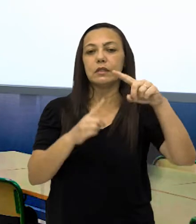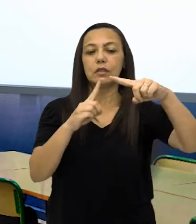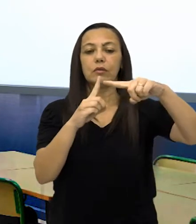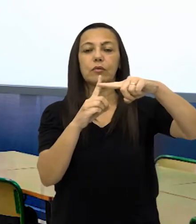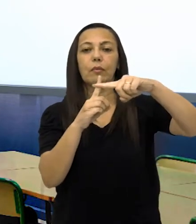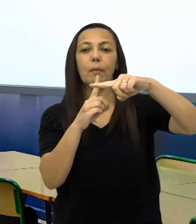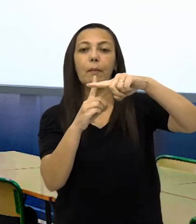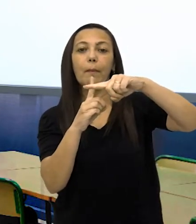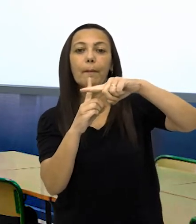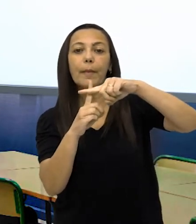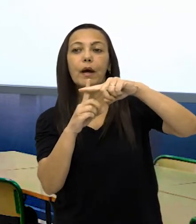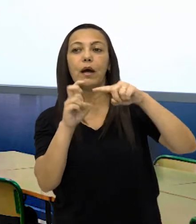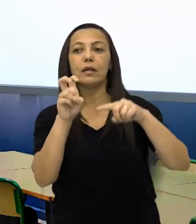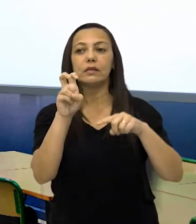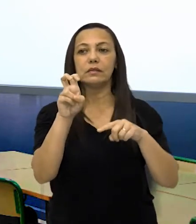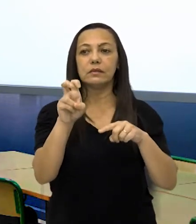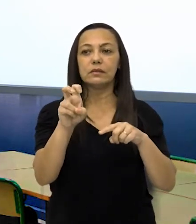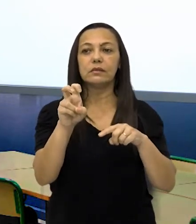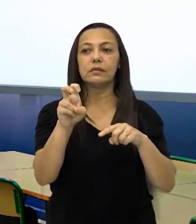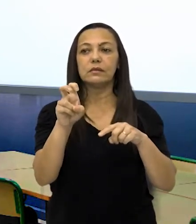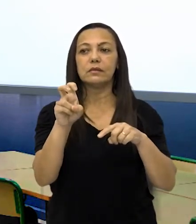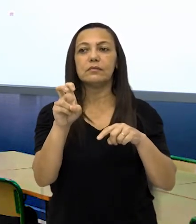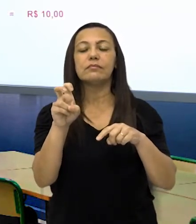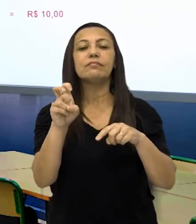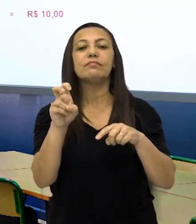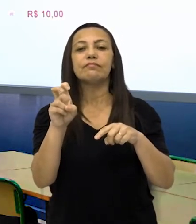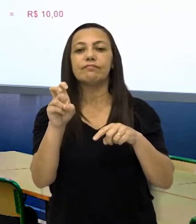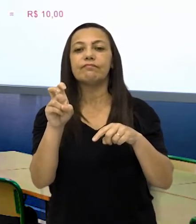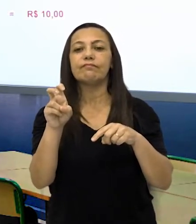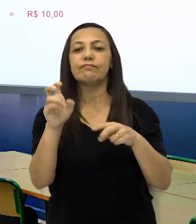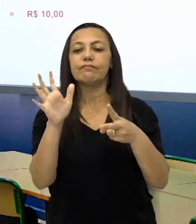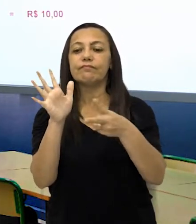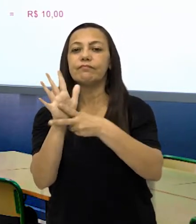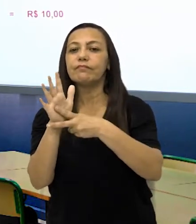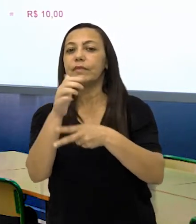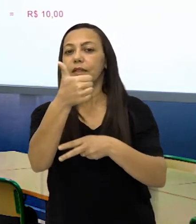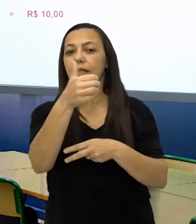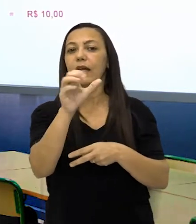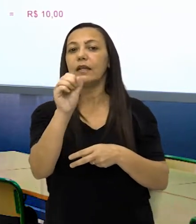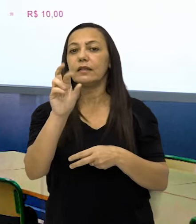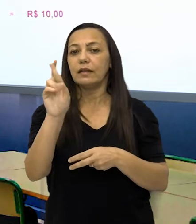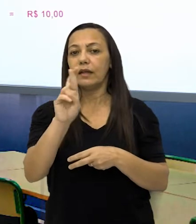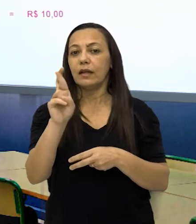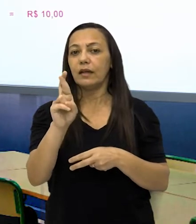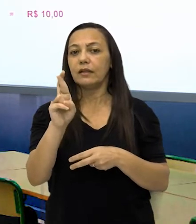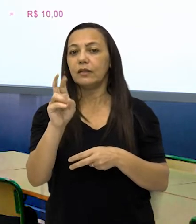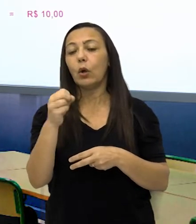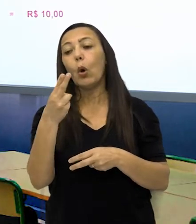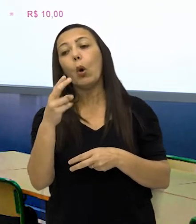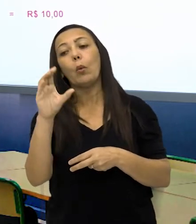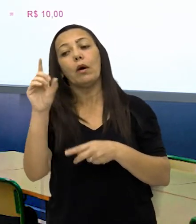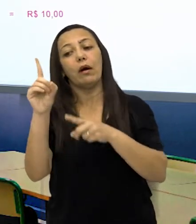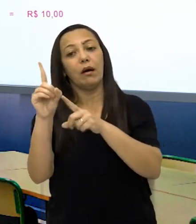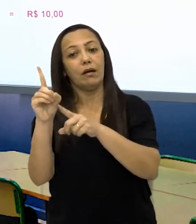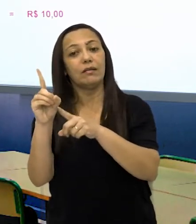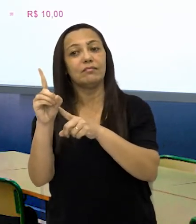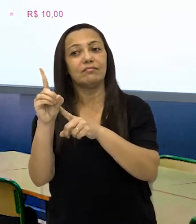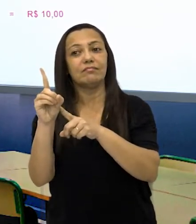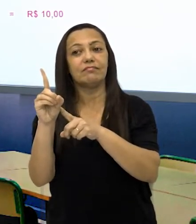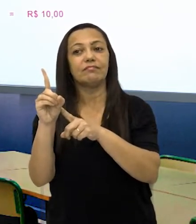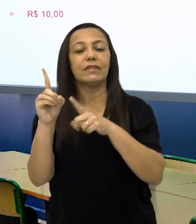caixa de leite que custa R$,00 e temos o total de R$,00. Ou a alternativa D.